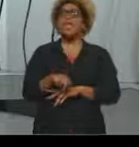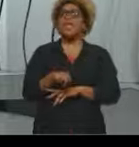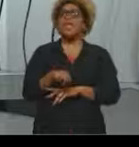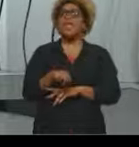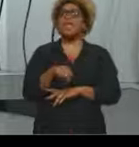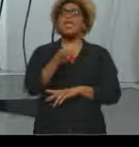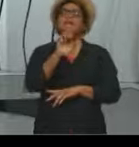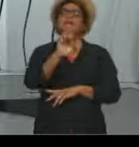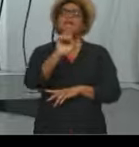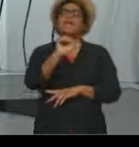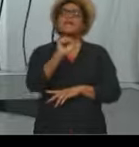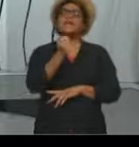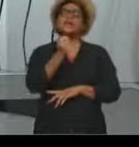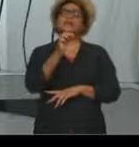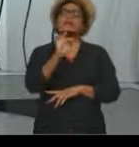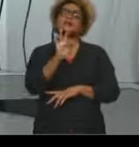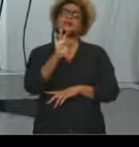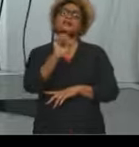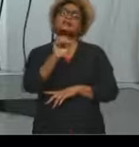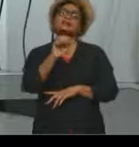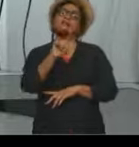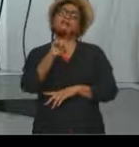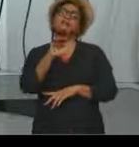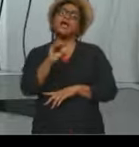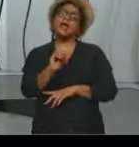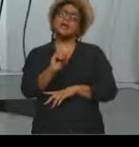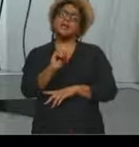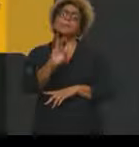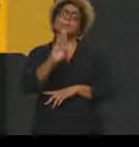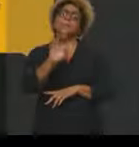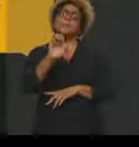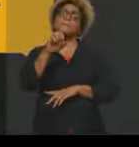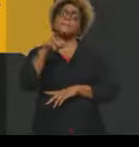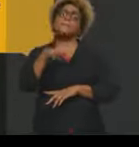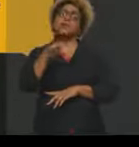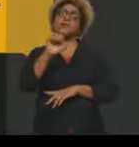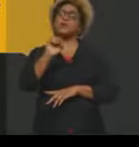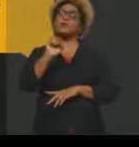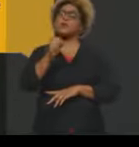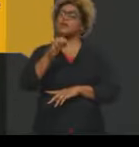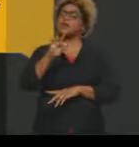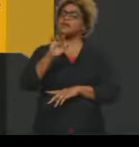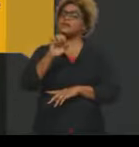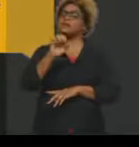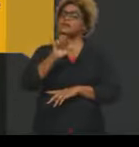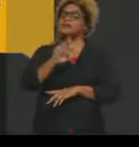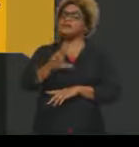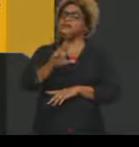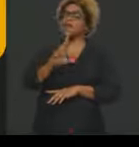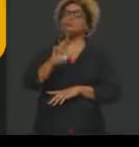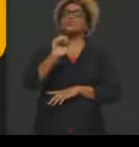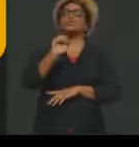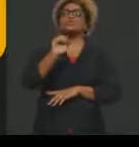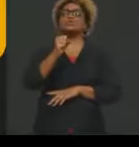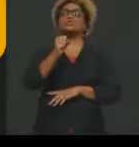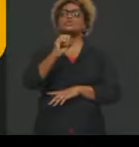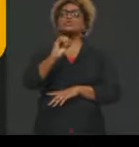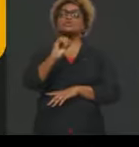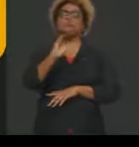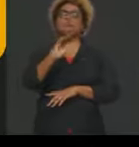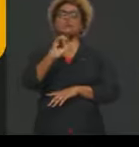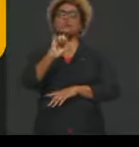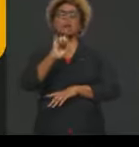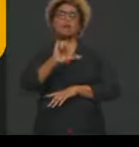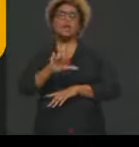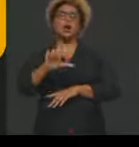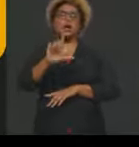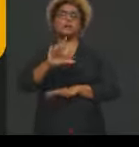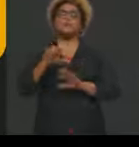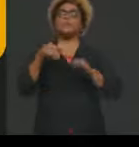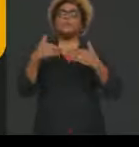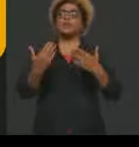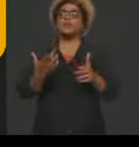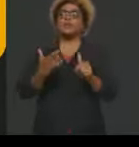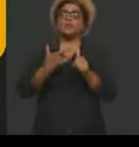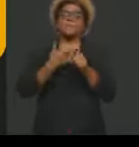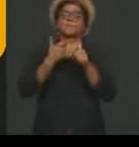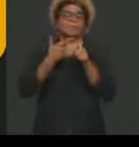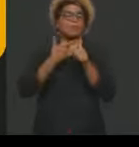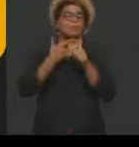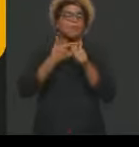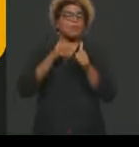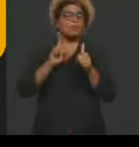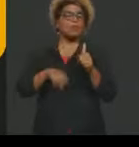de Estado dos demais modelos de Estado, né, de organização de Estado que nós temos aí. Então, primeiramente, é importante a